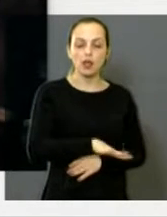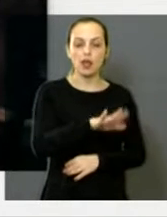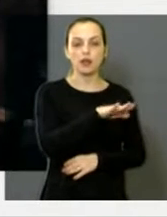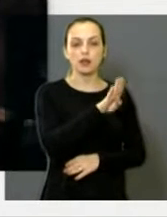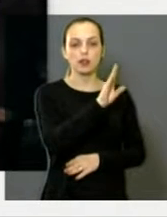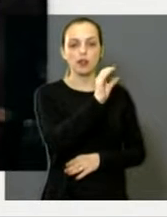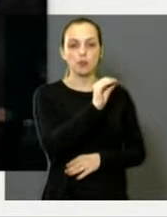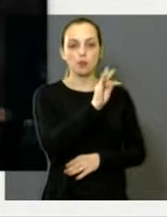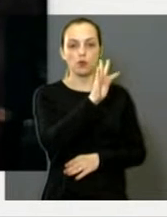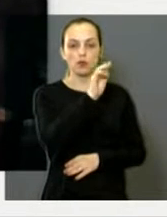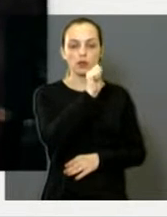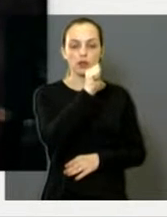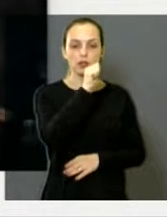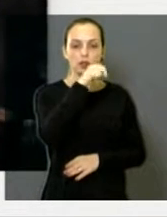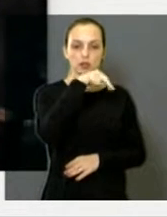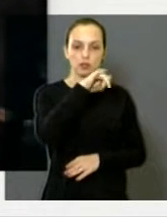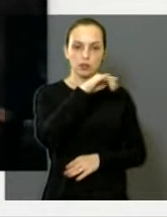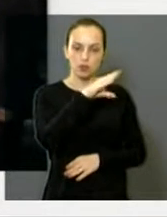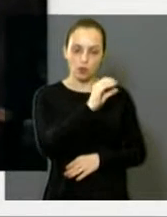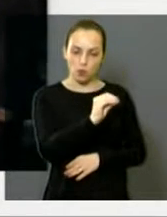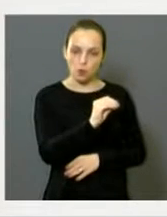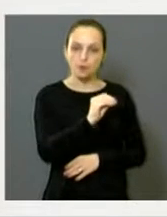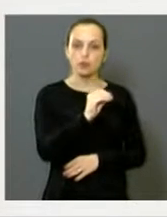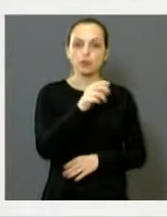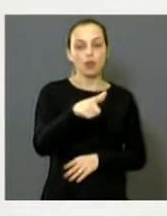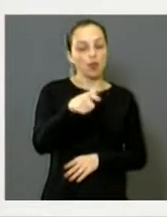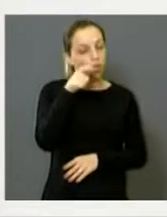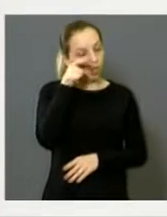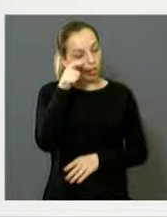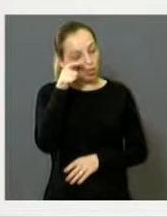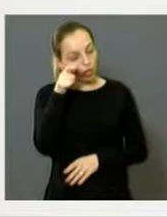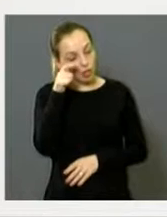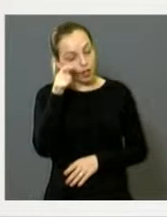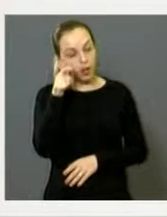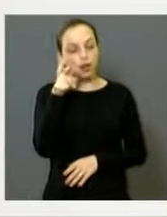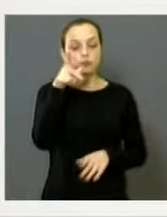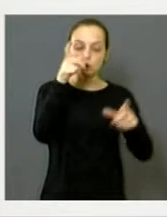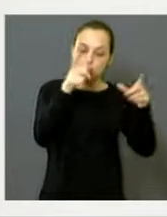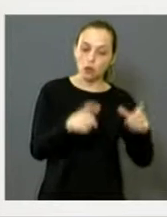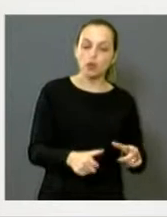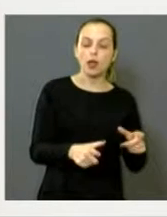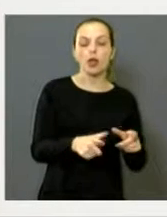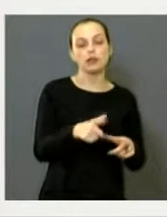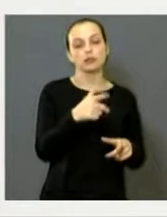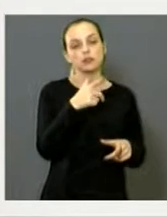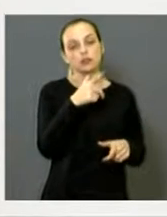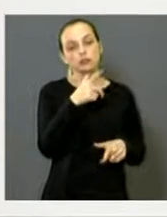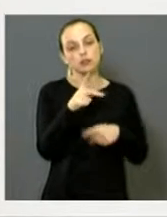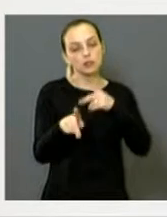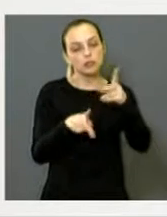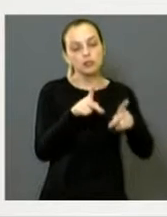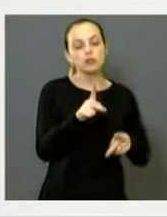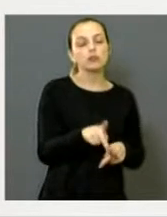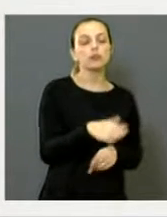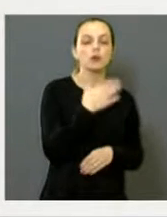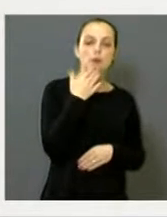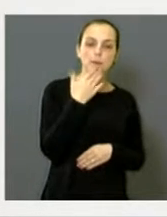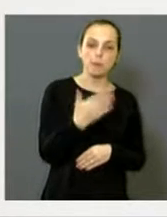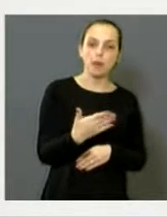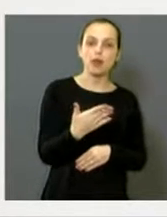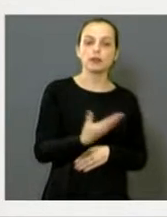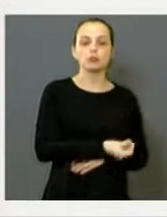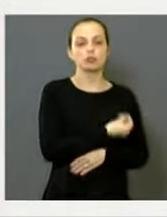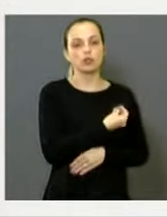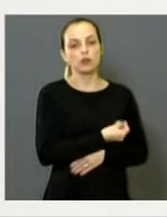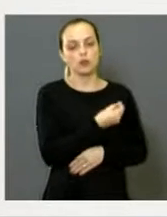E eu gostaria que você se fizesse atento em alguns locais, também a solicitação de alguns moradores que frequentam aquele lugar.